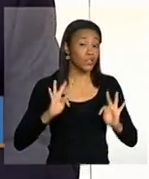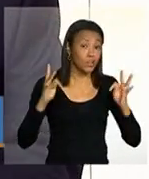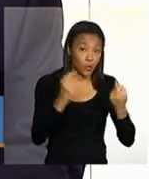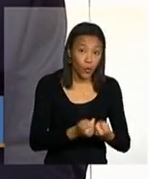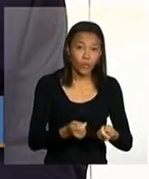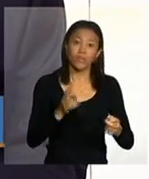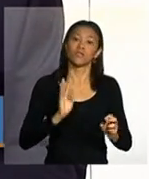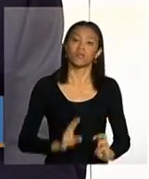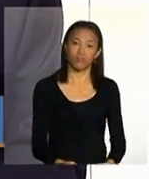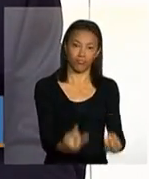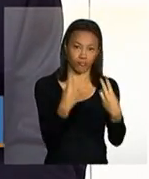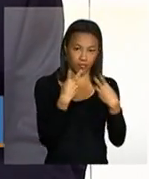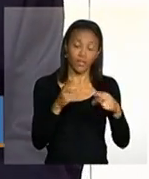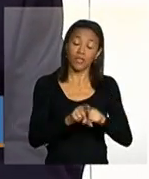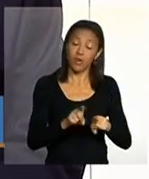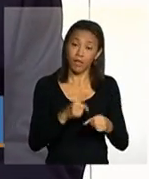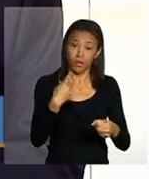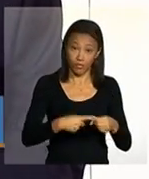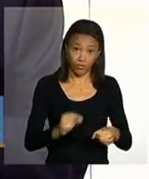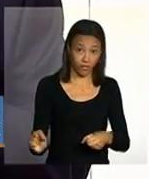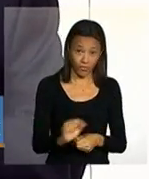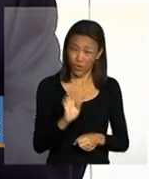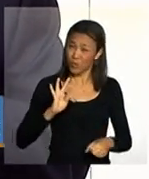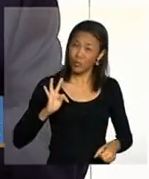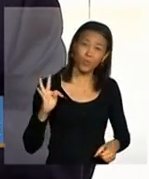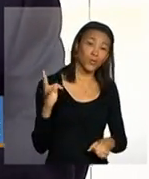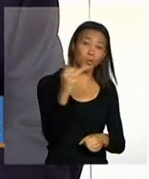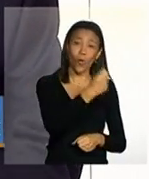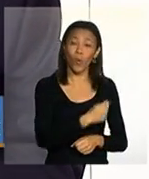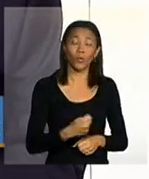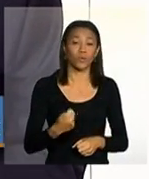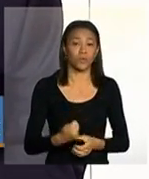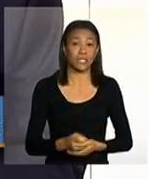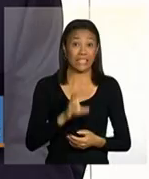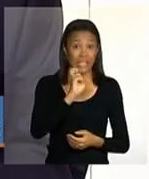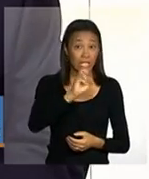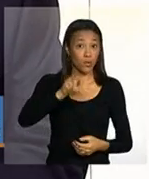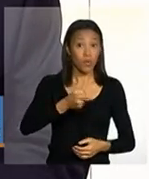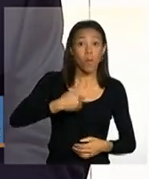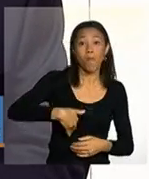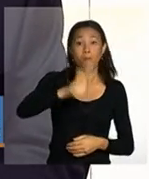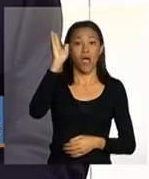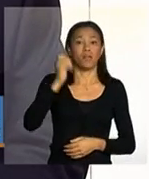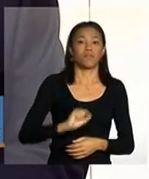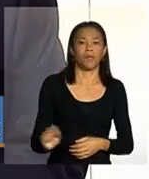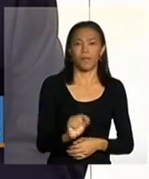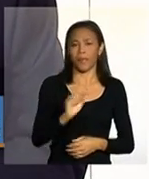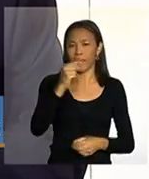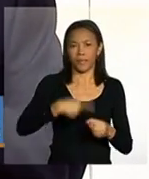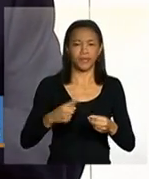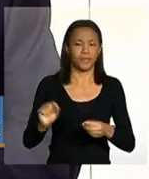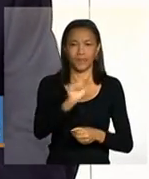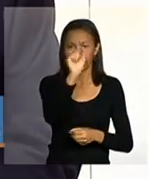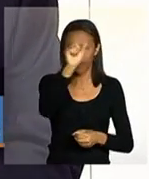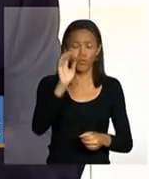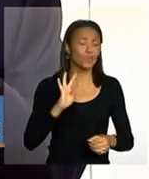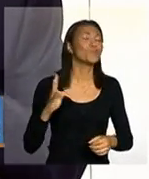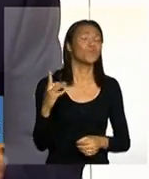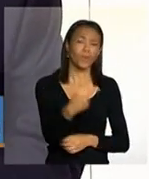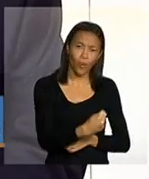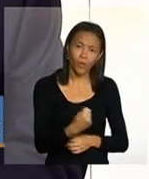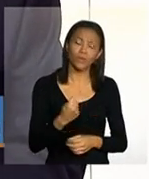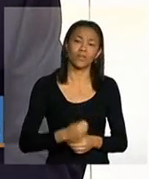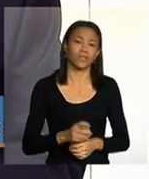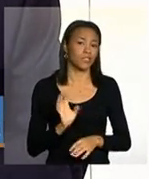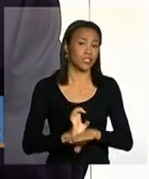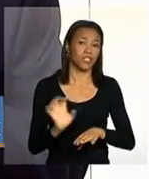nos acompanham, né? E os municípios brasileiros... Ou seja, todos os mais de 5 mil. Todos os mais de 5 mil municípios, literalmente todos, né? E todos